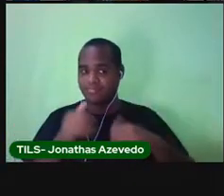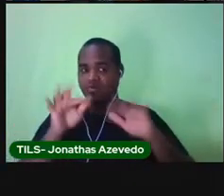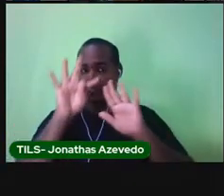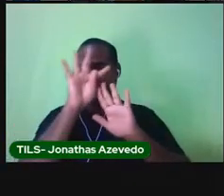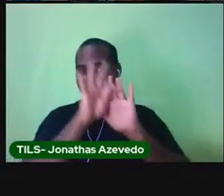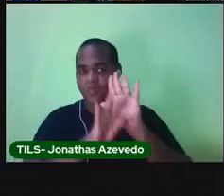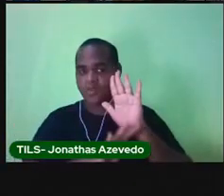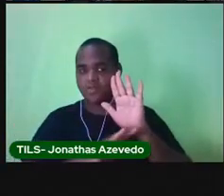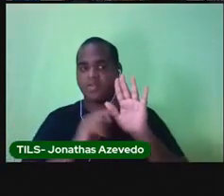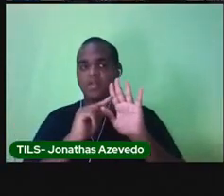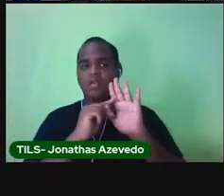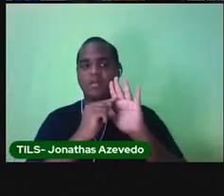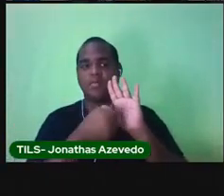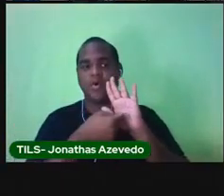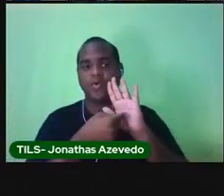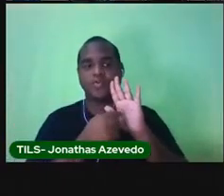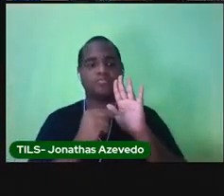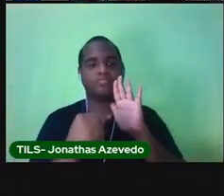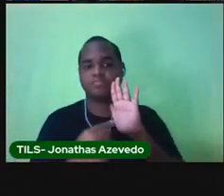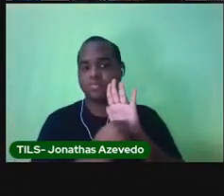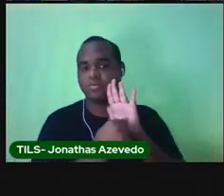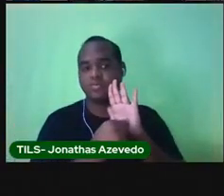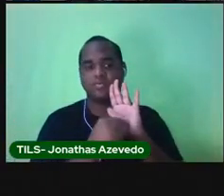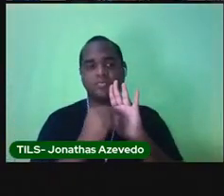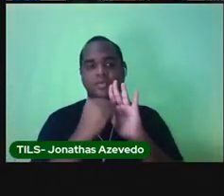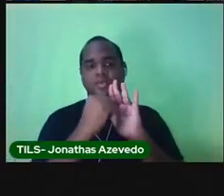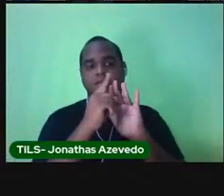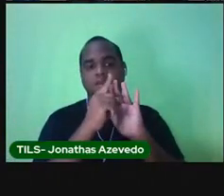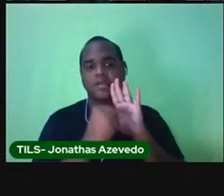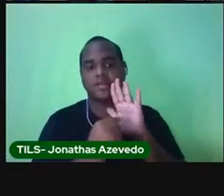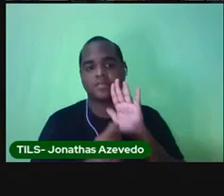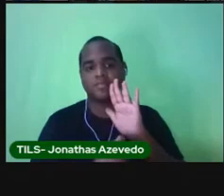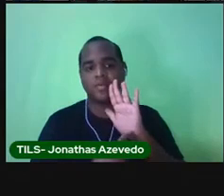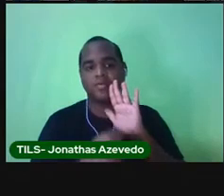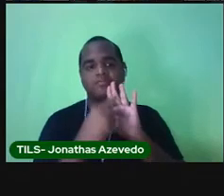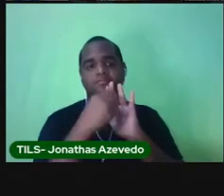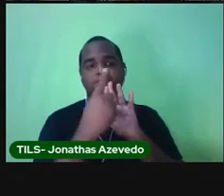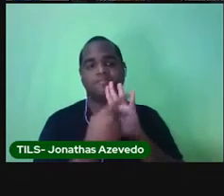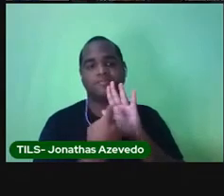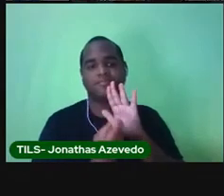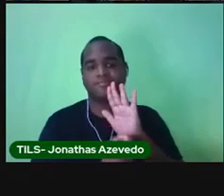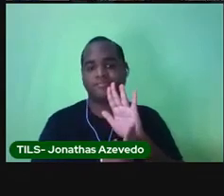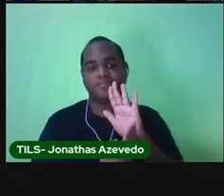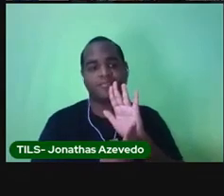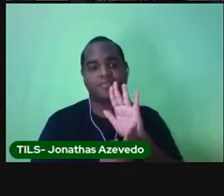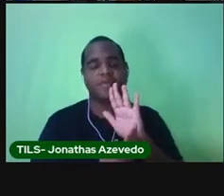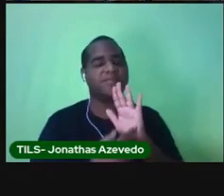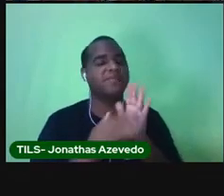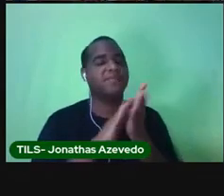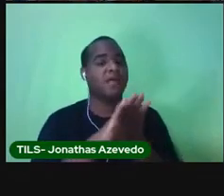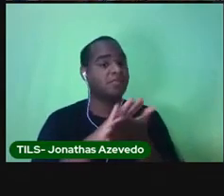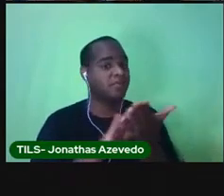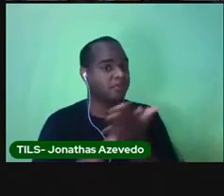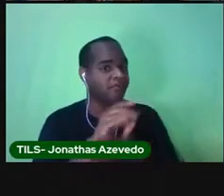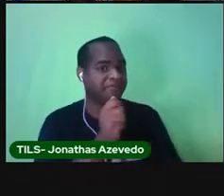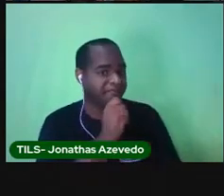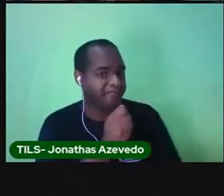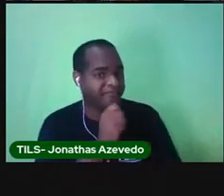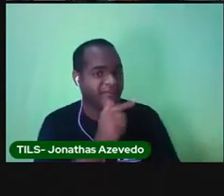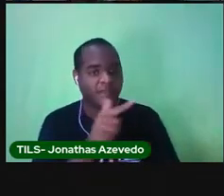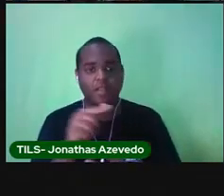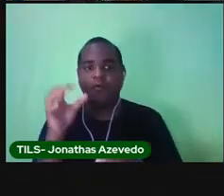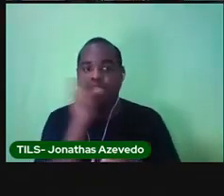vírgula, sem ponto final, sem a interrogação, sem a exclamação e leu bem